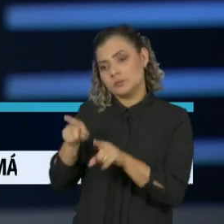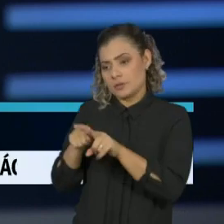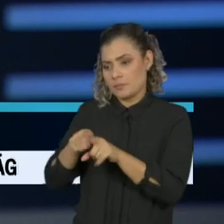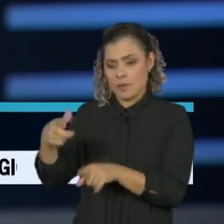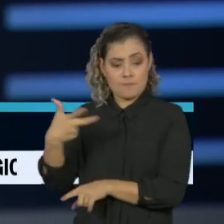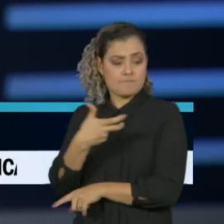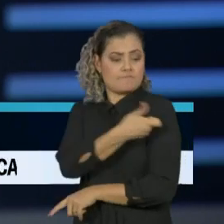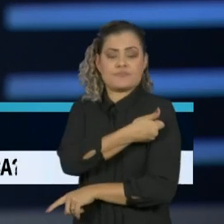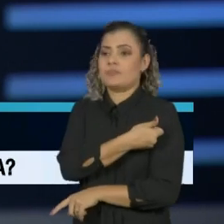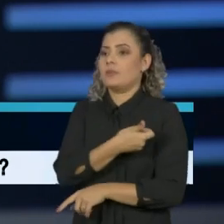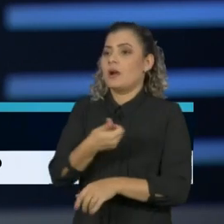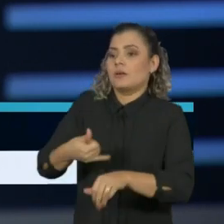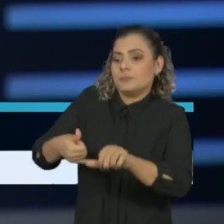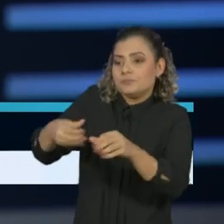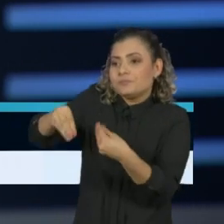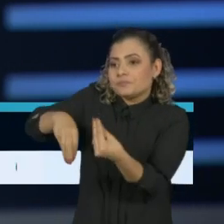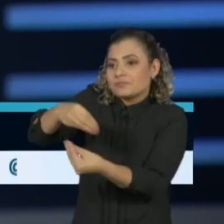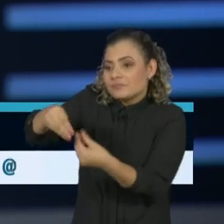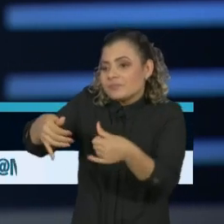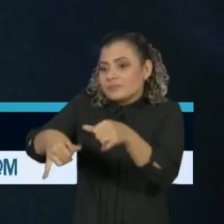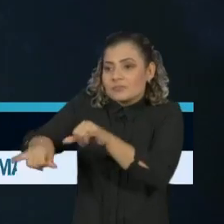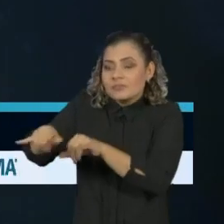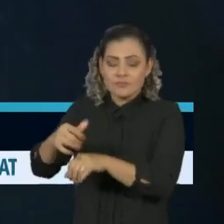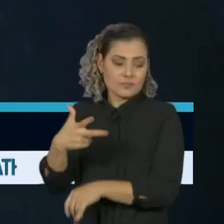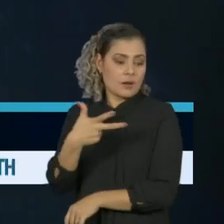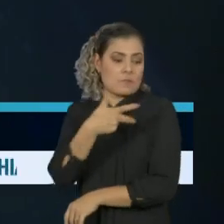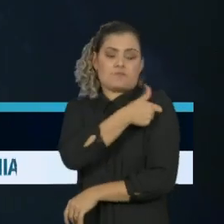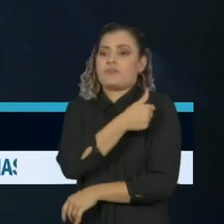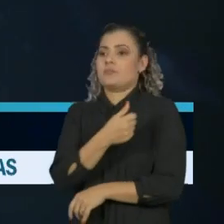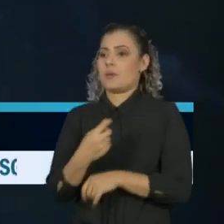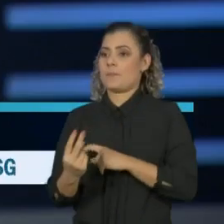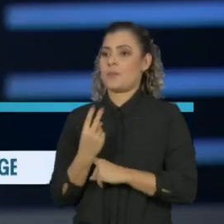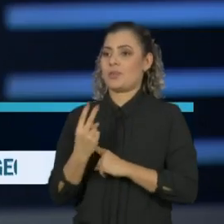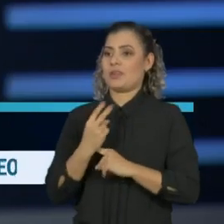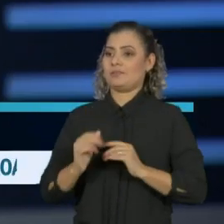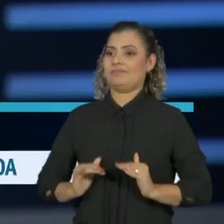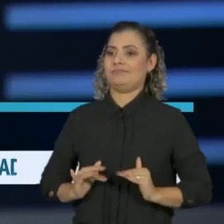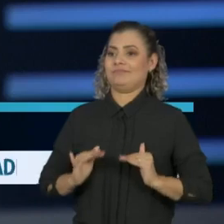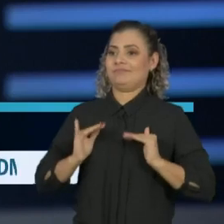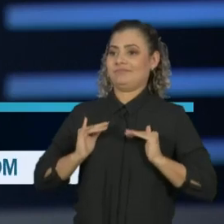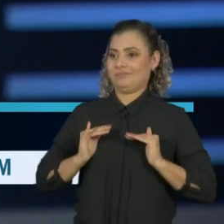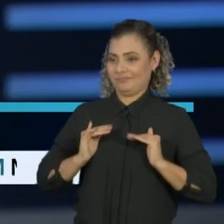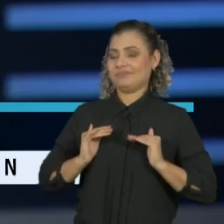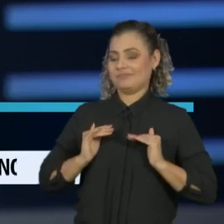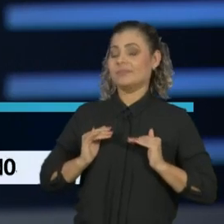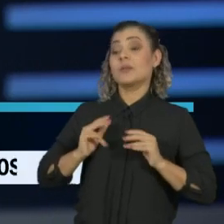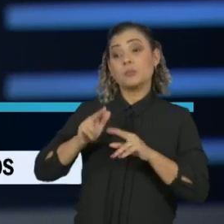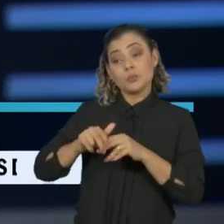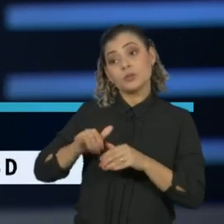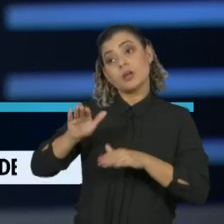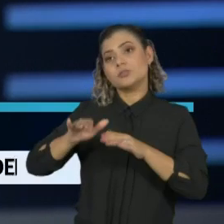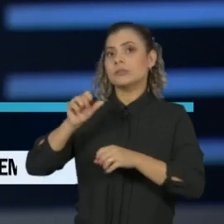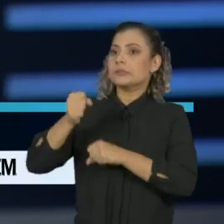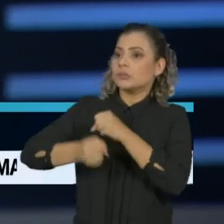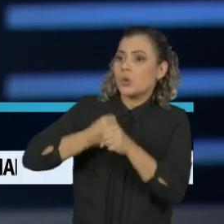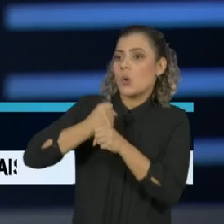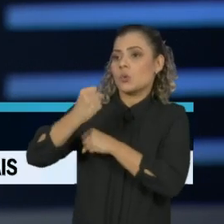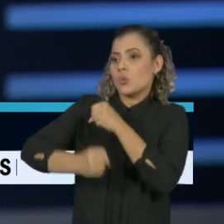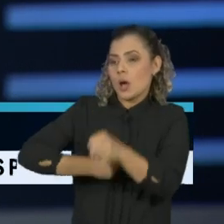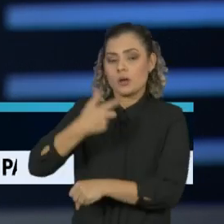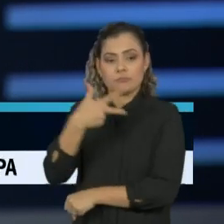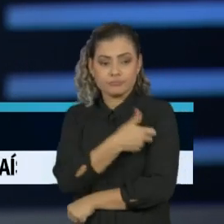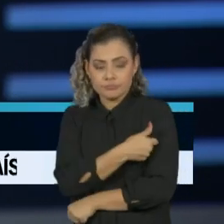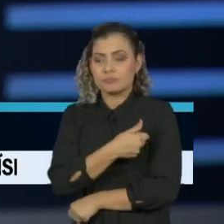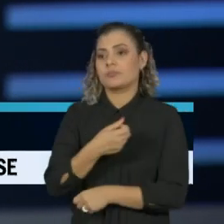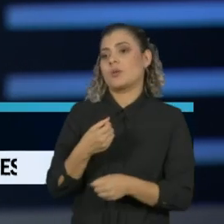dele com alguma coisa que estimule muito o sistema imune de tal forma que você tenha que tomar ou reforços de tempos em